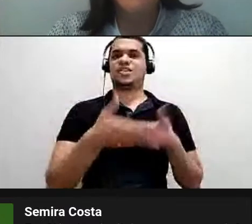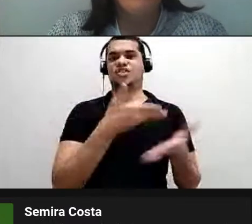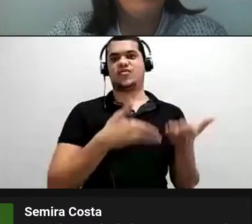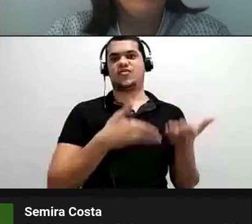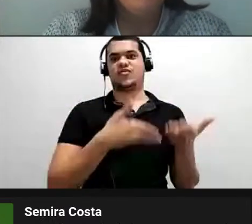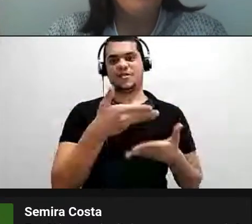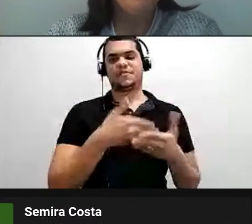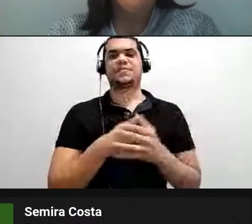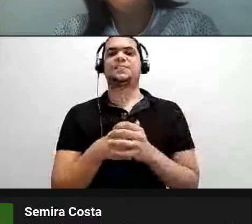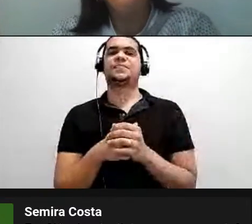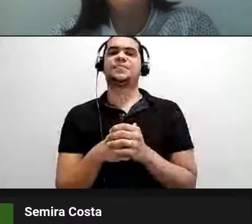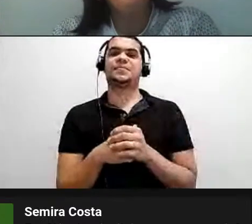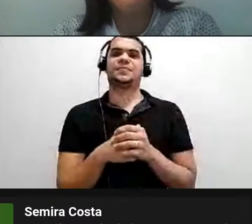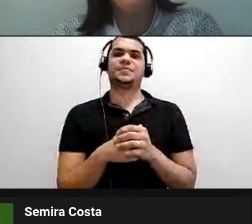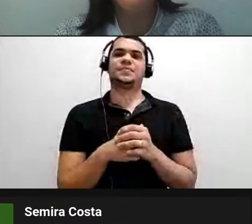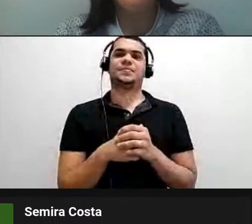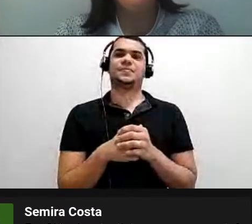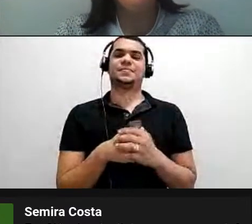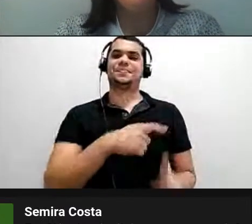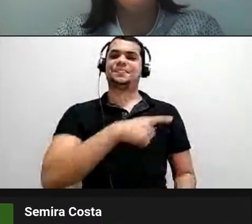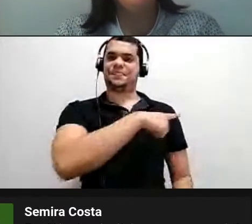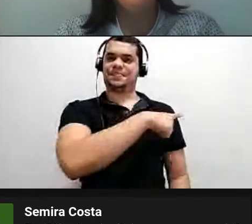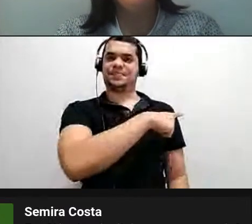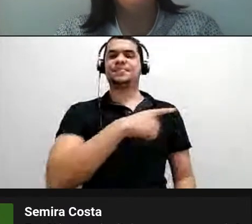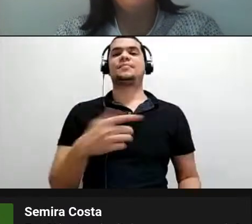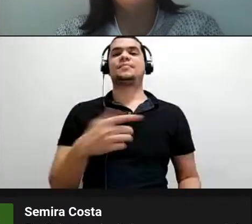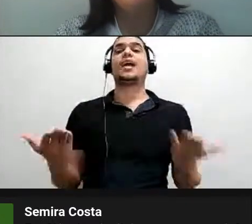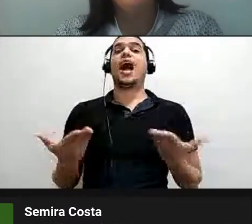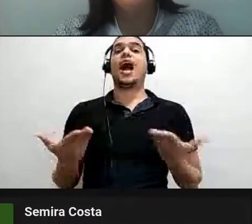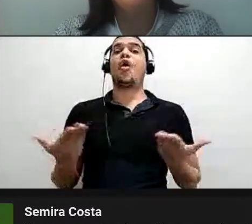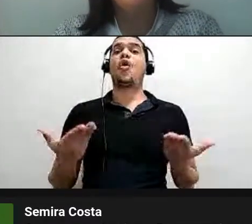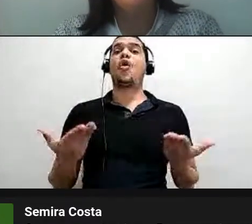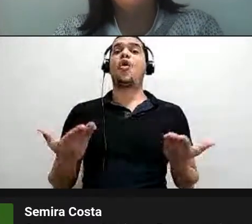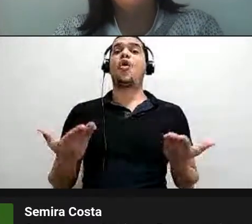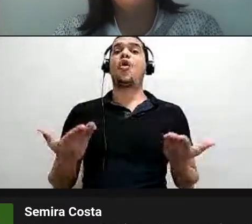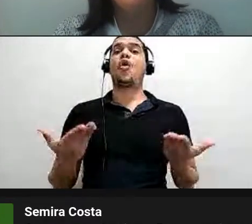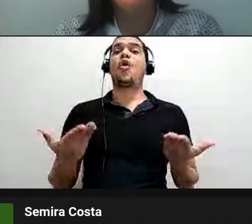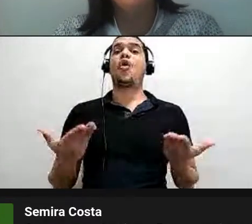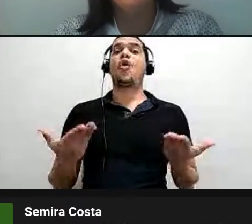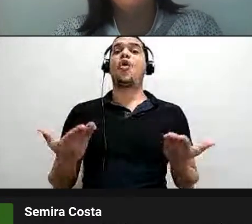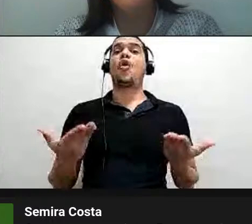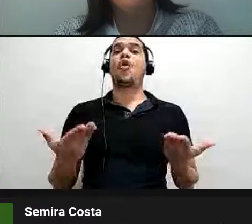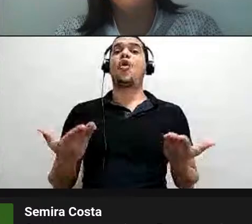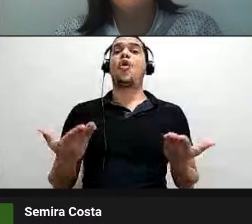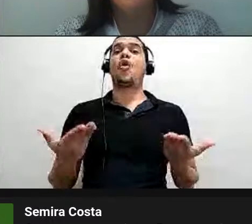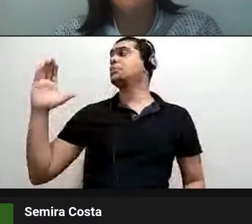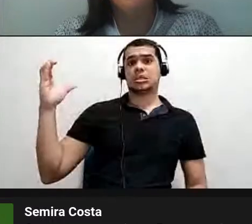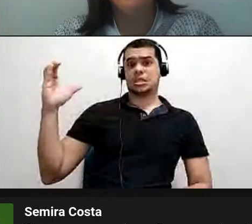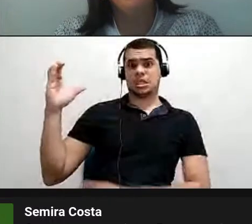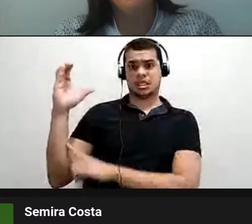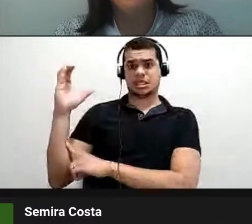E aí vem a pergunta, e a ciência, eu imagino que seja indígena, ela dialoga com a escola?